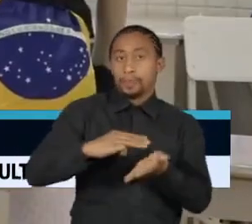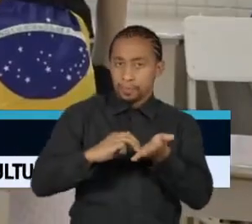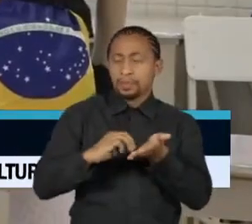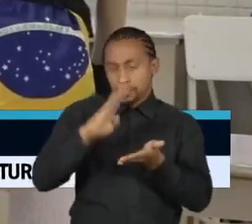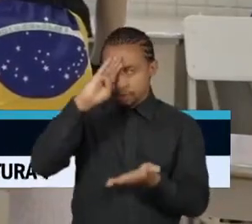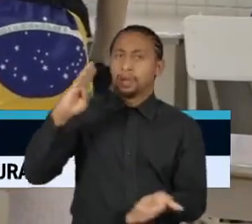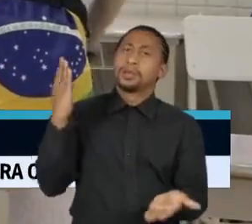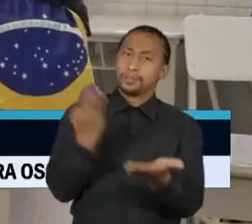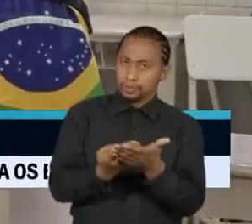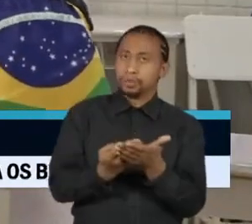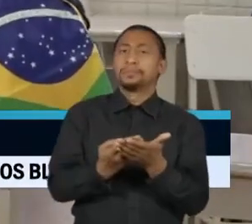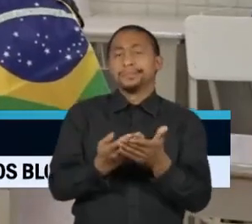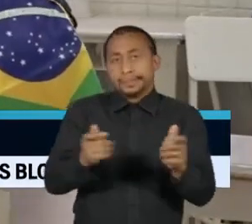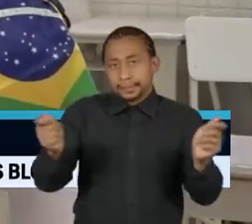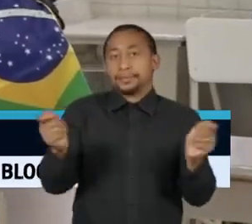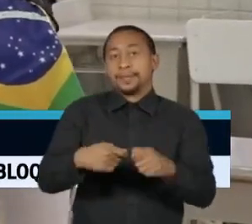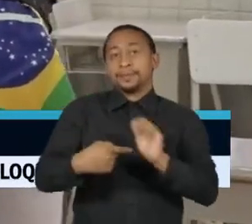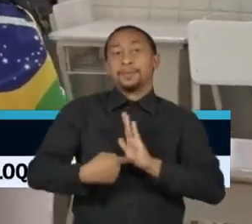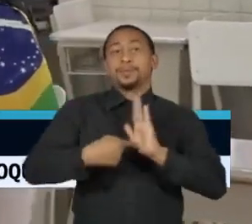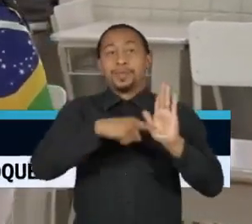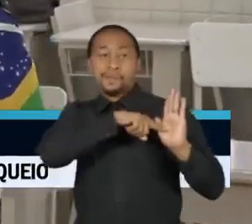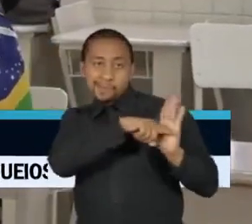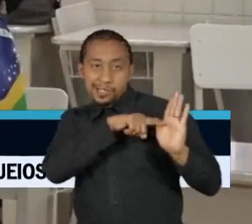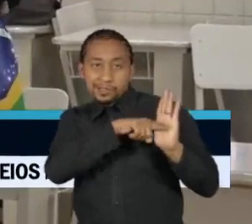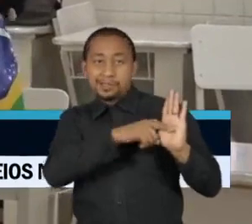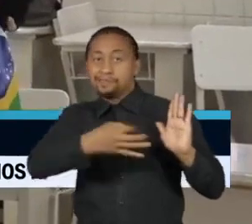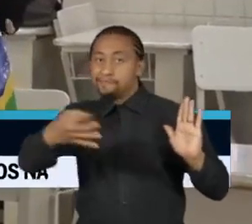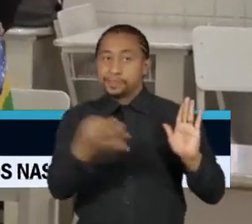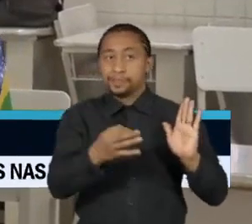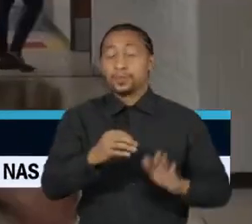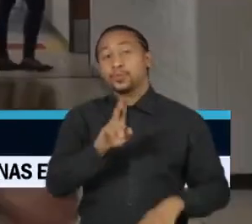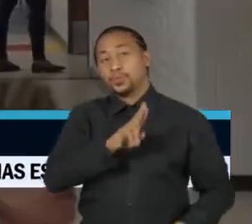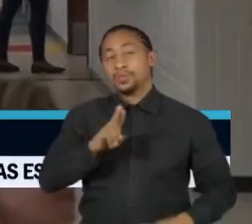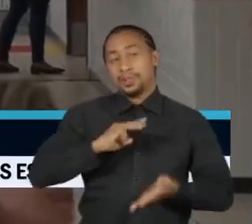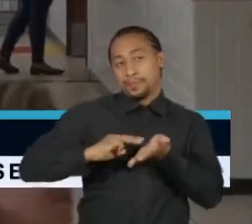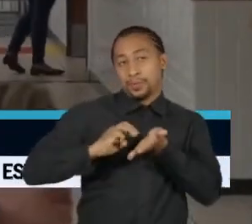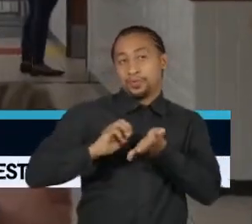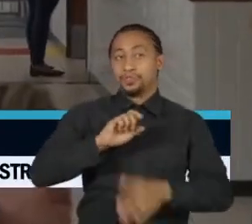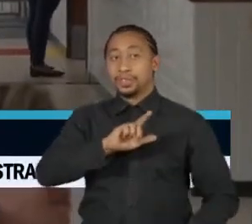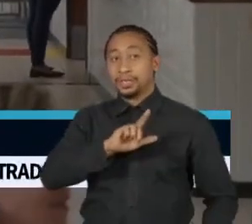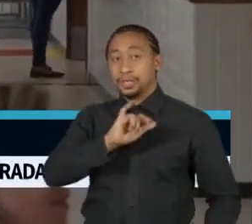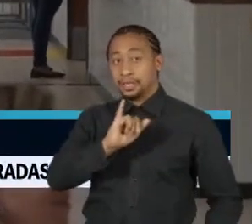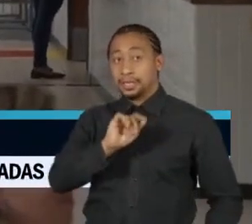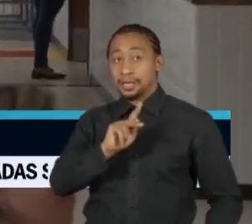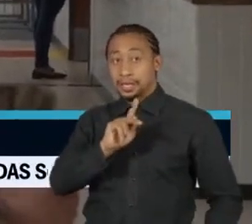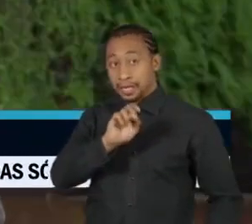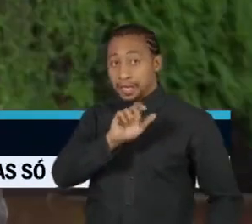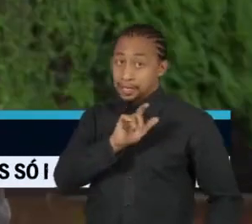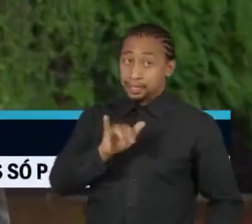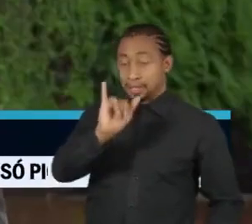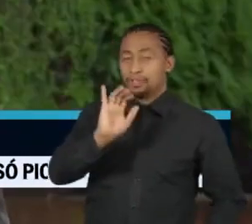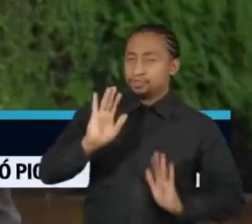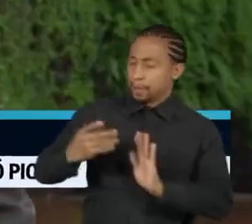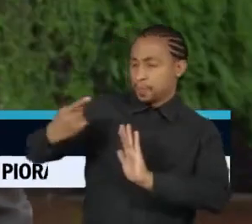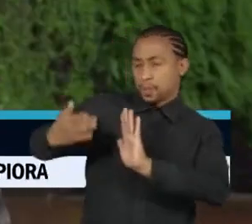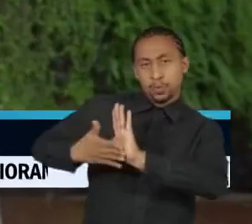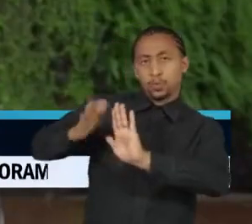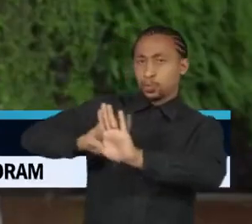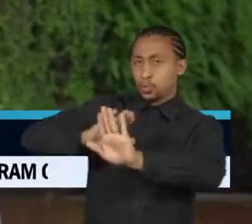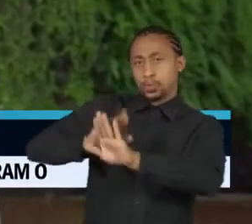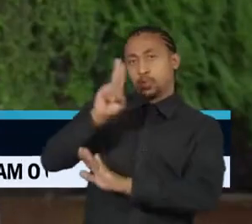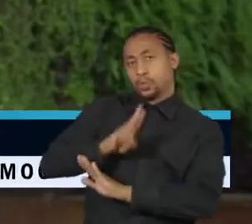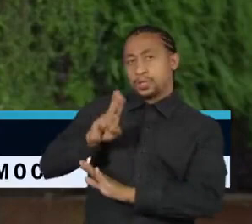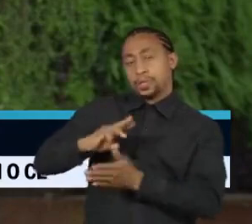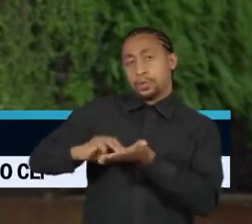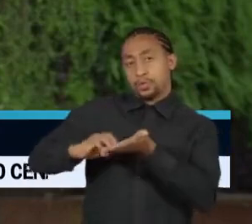próximas eleições, a gente vai ver sim, esses modelos de Likely Voter já aplicados desde o começo do primeiro turno. Os institutos de